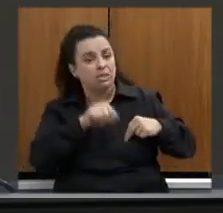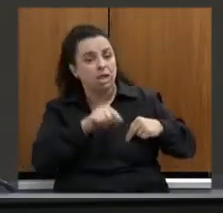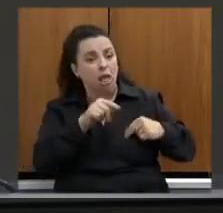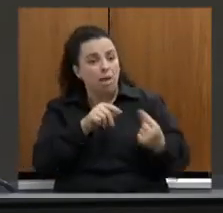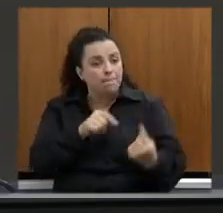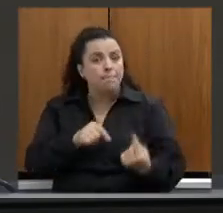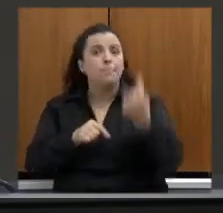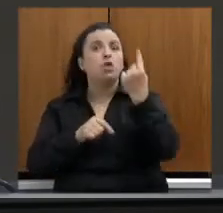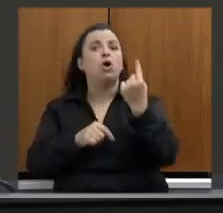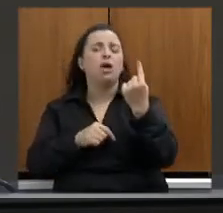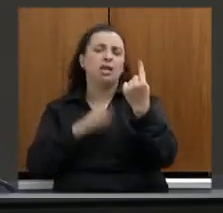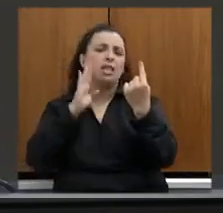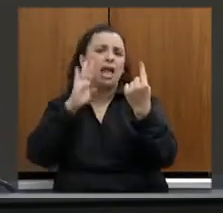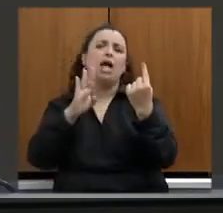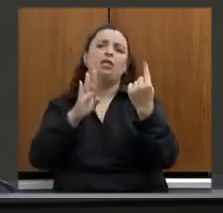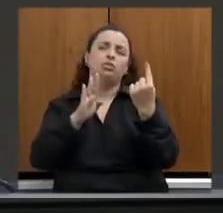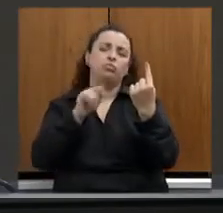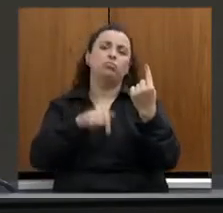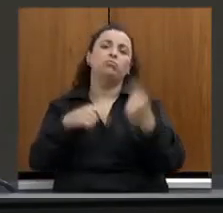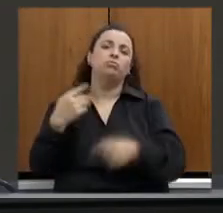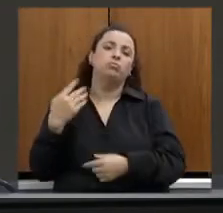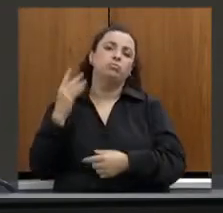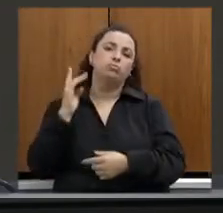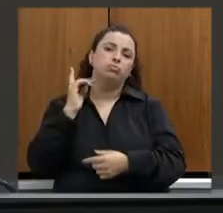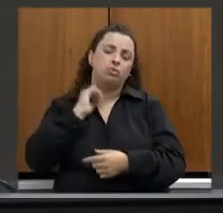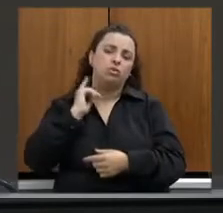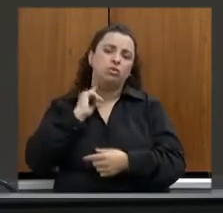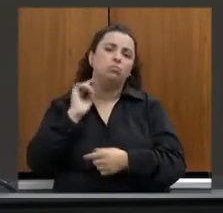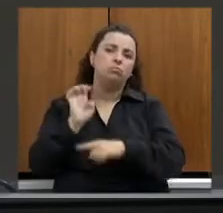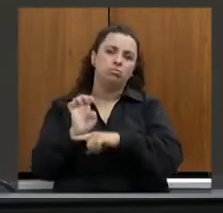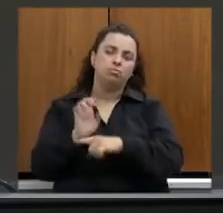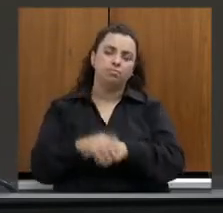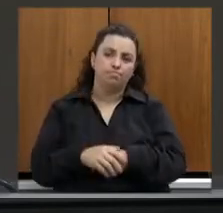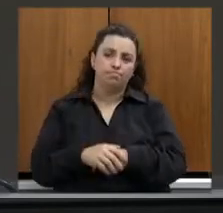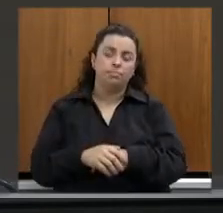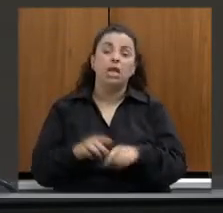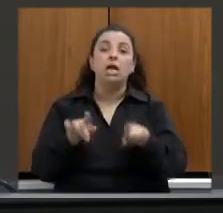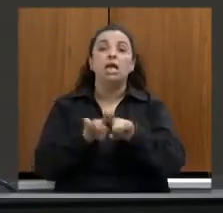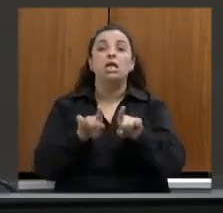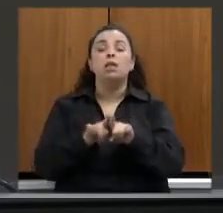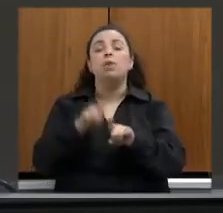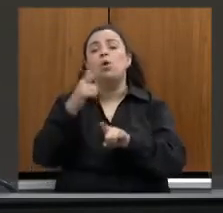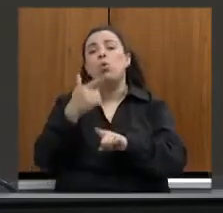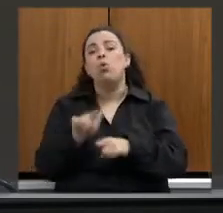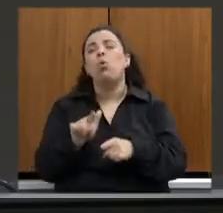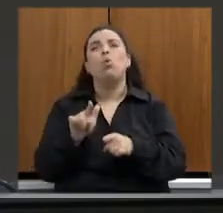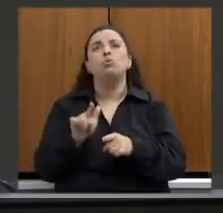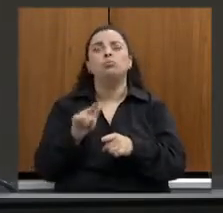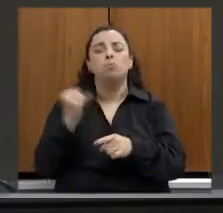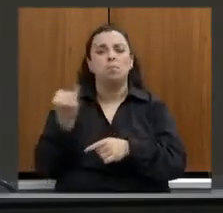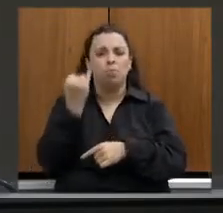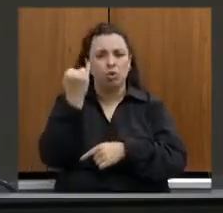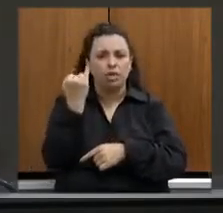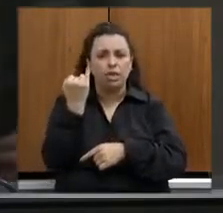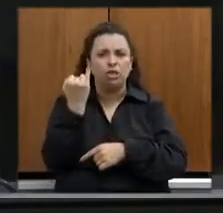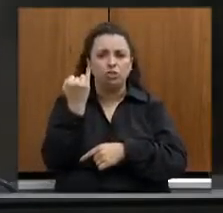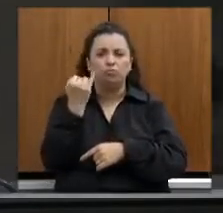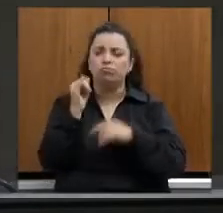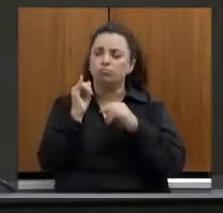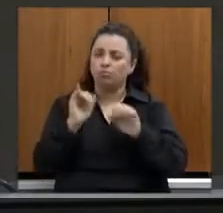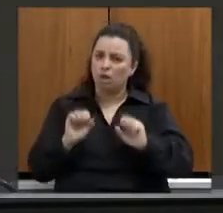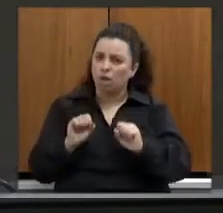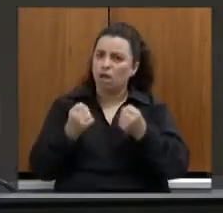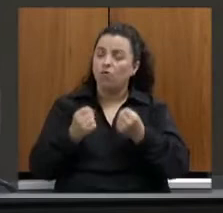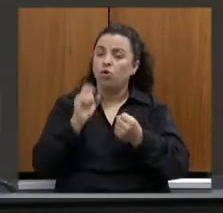no Estado. E eu ainda destaco um outro fator muito importante nessa geração de